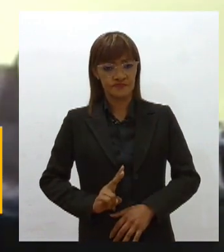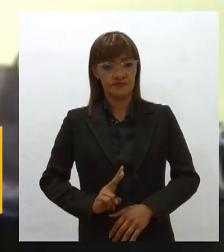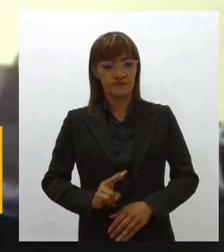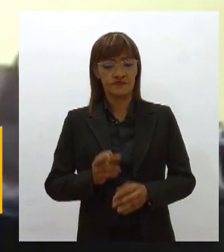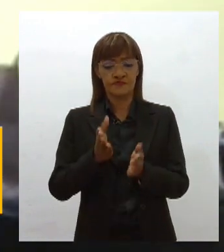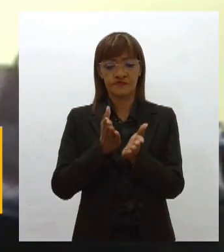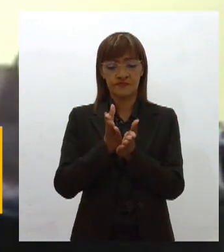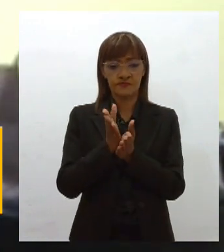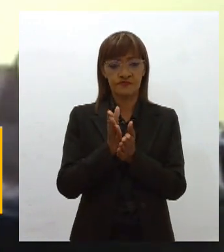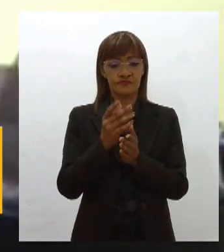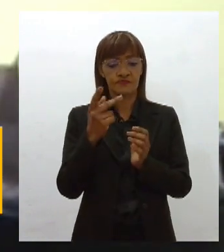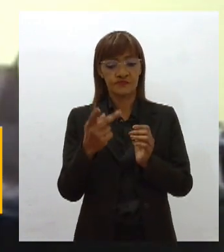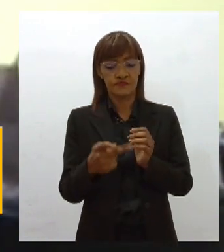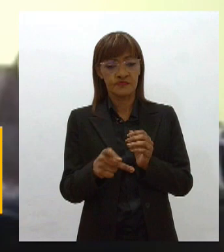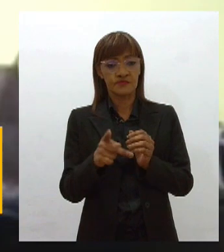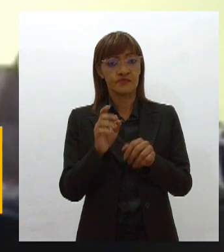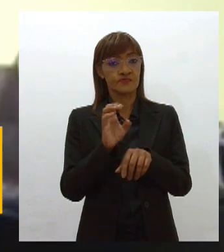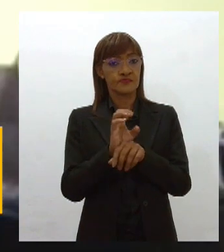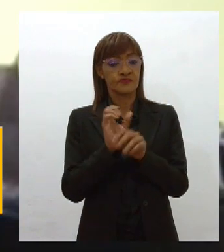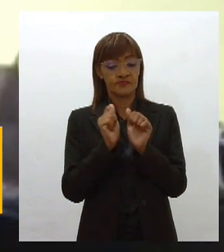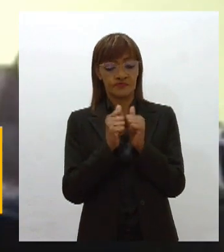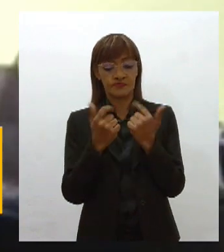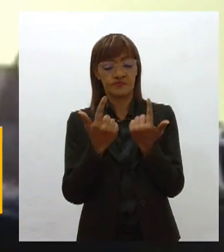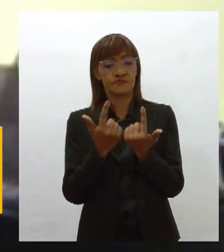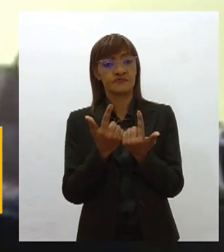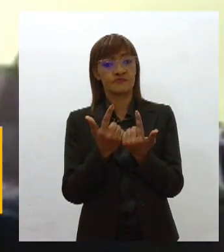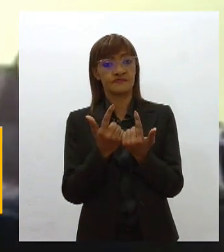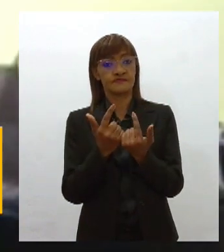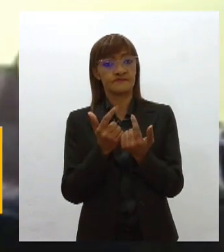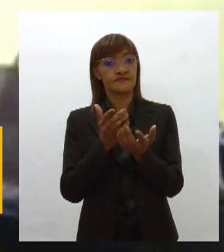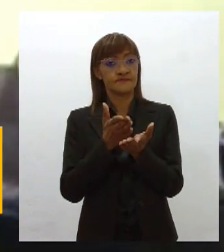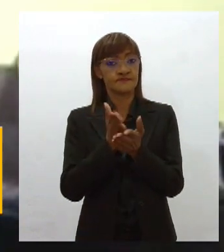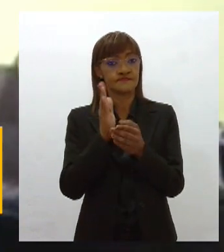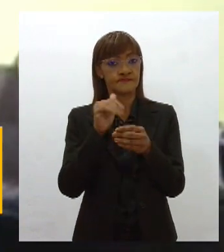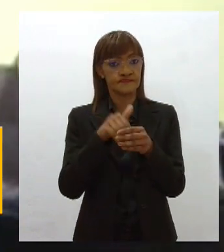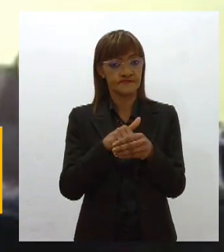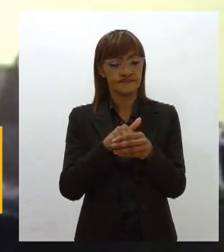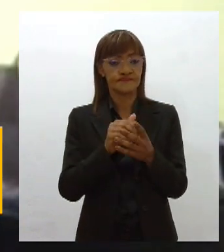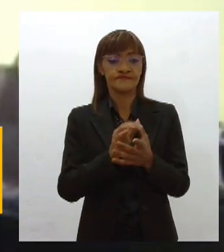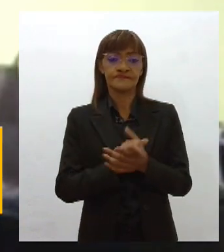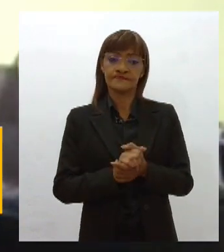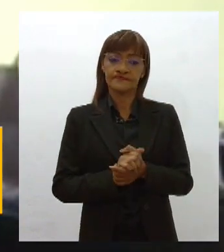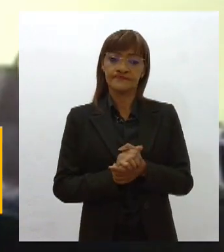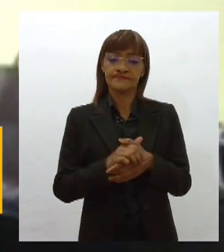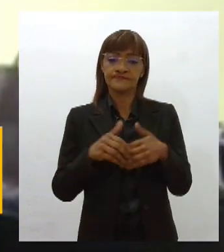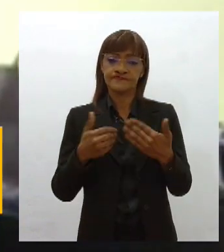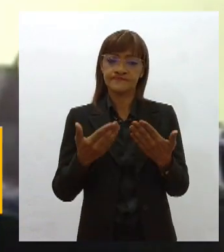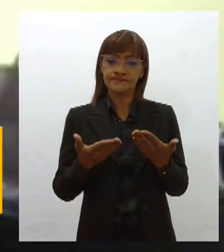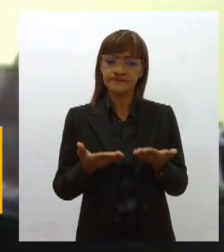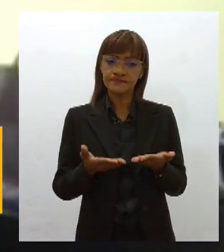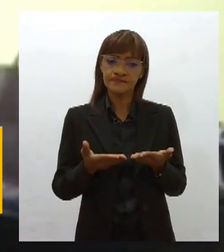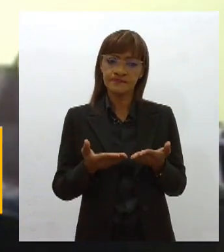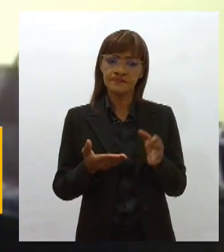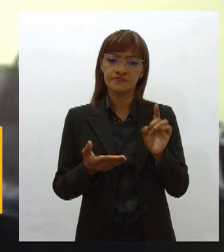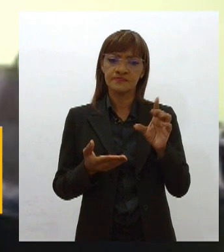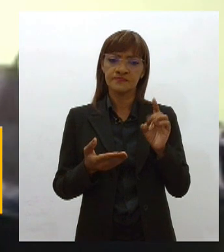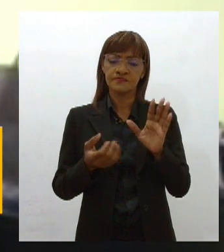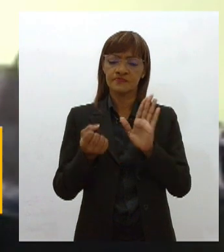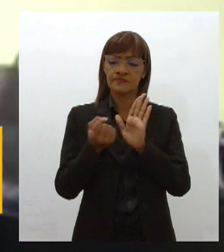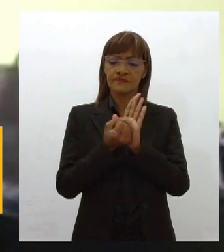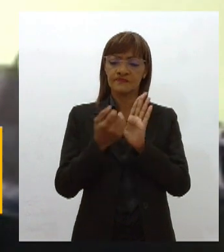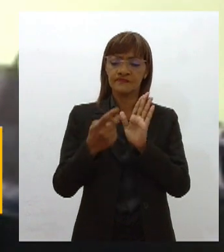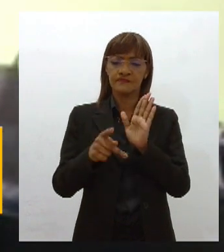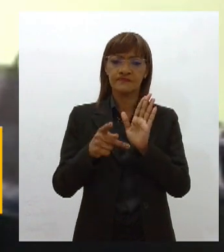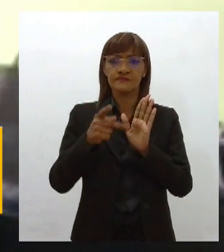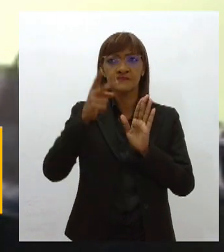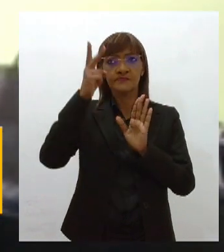Assembleia para a sua aprovação. Então, acontece, traça as diretrizes com relação ao patrimônio, com relação às memórias, com relação